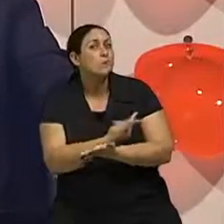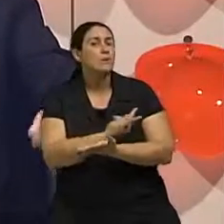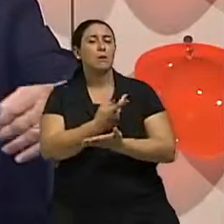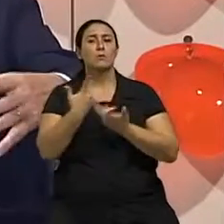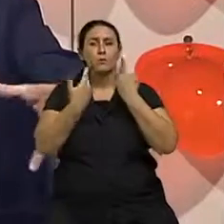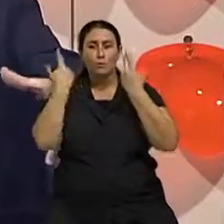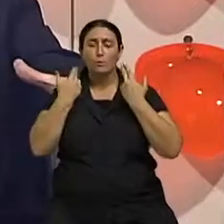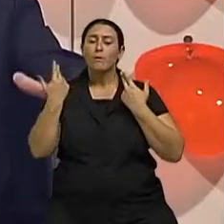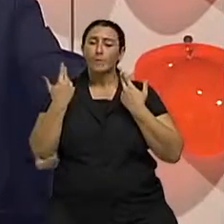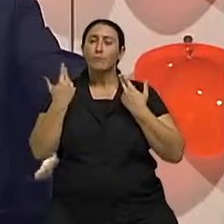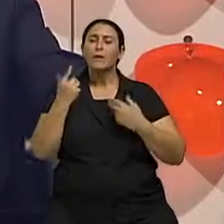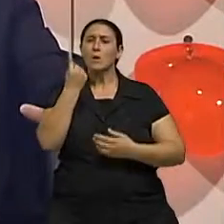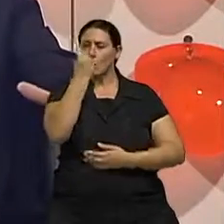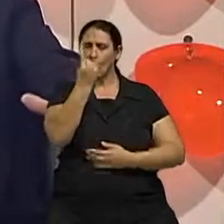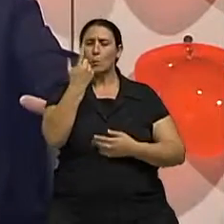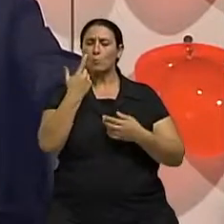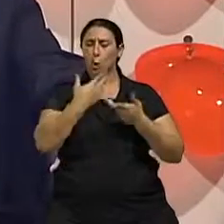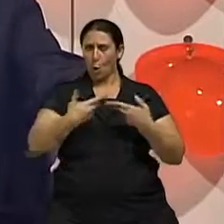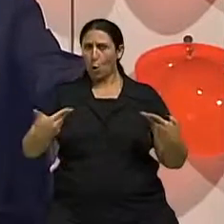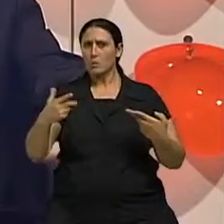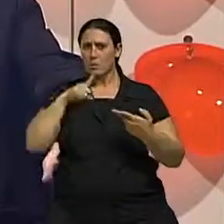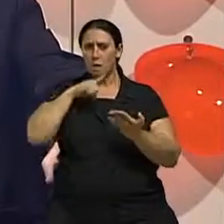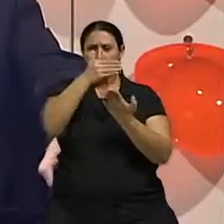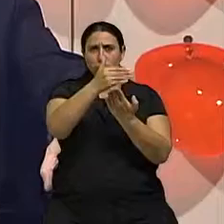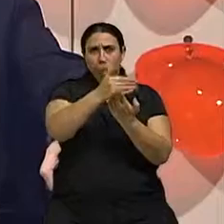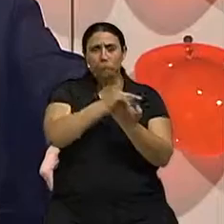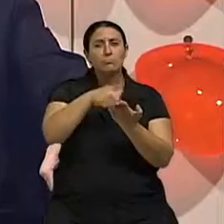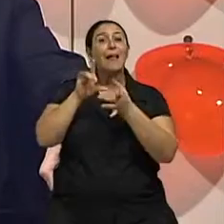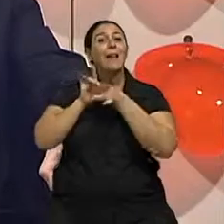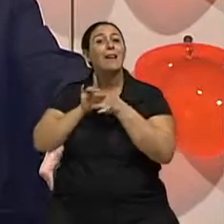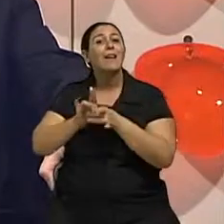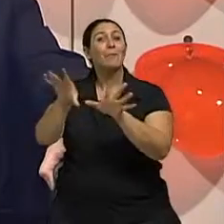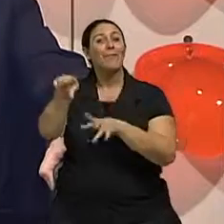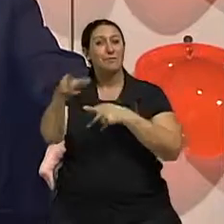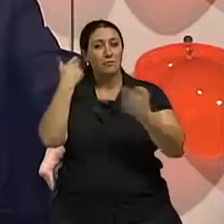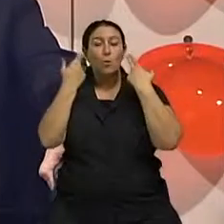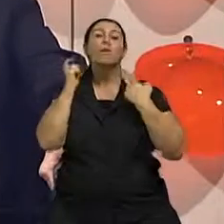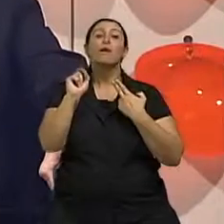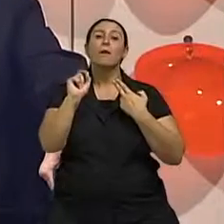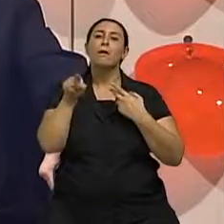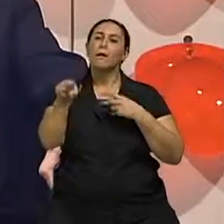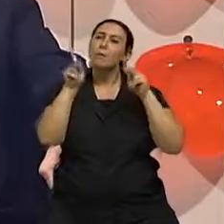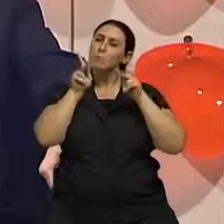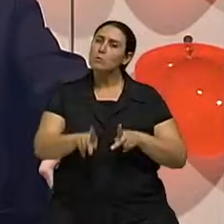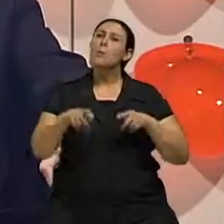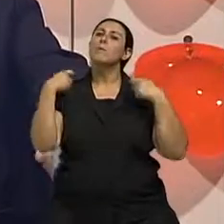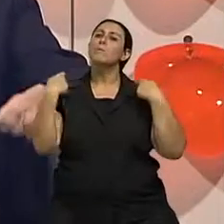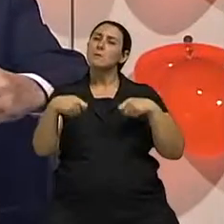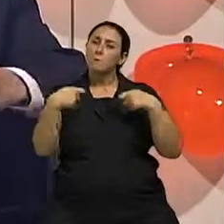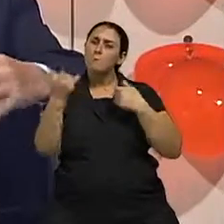E um dos termos que consta nesse consentimento é que o paciente tenha informado